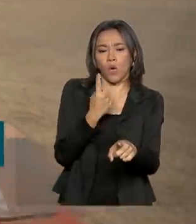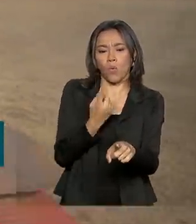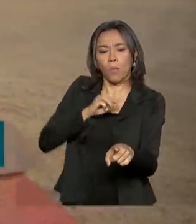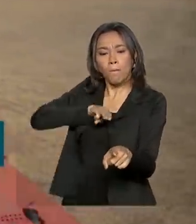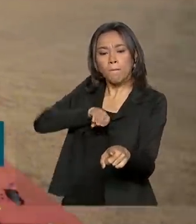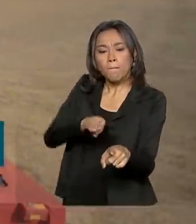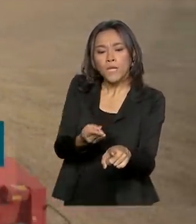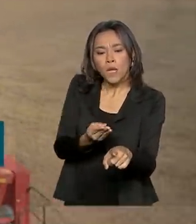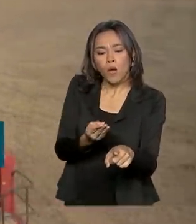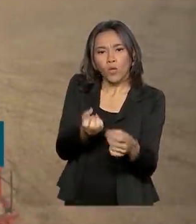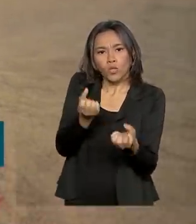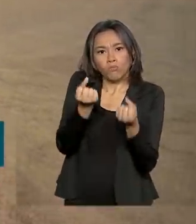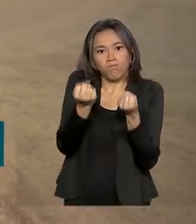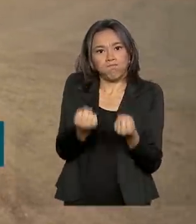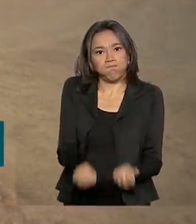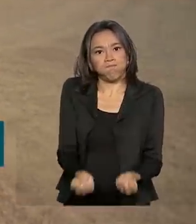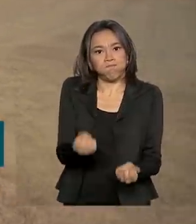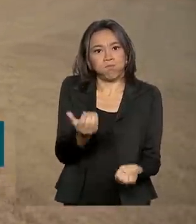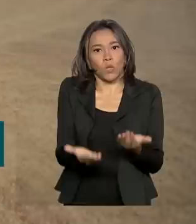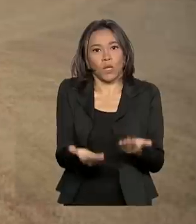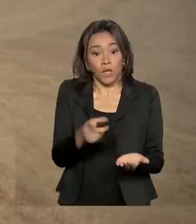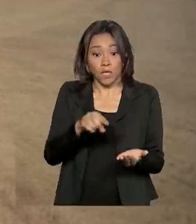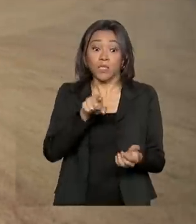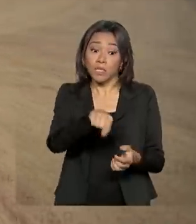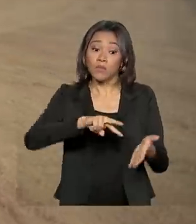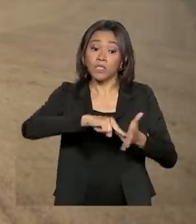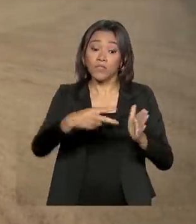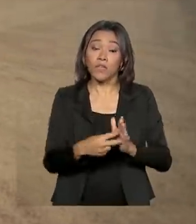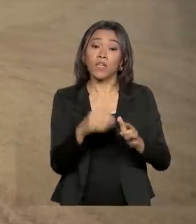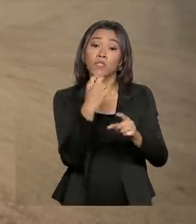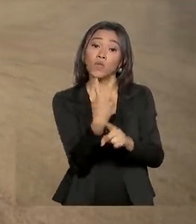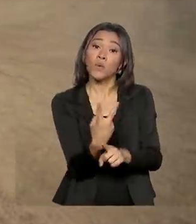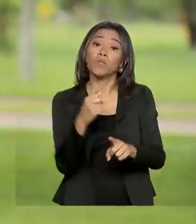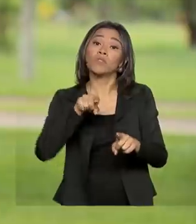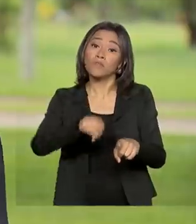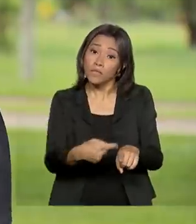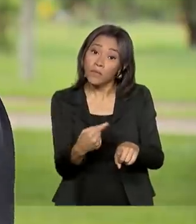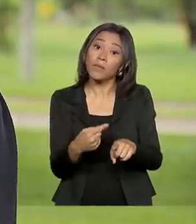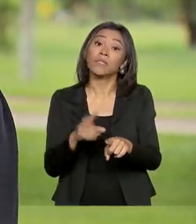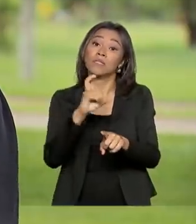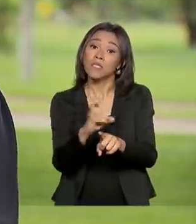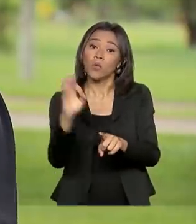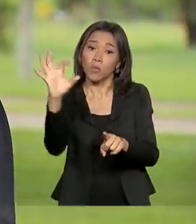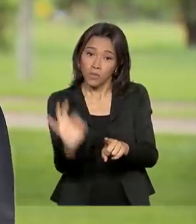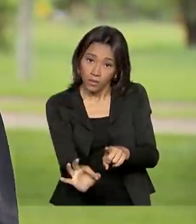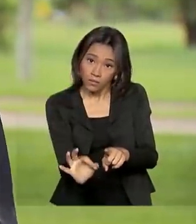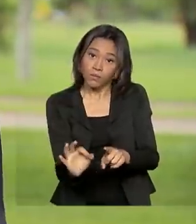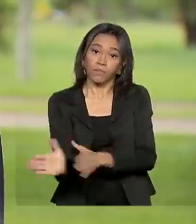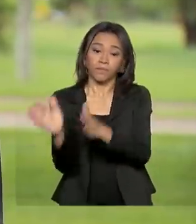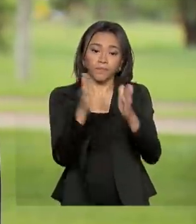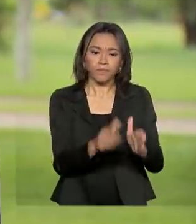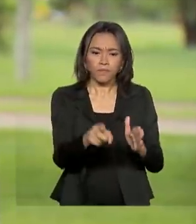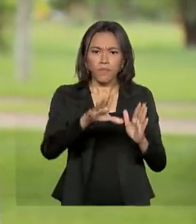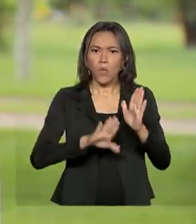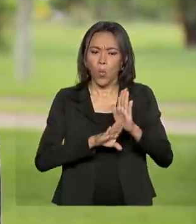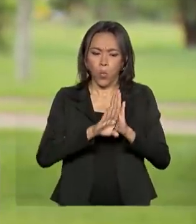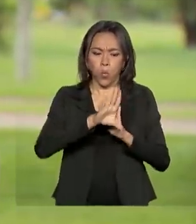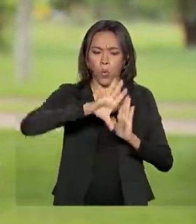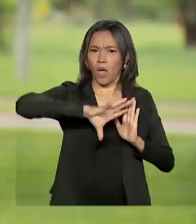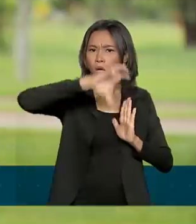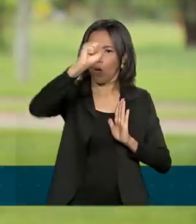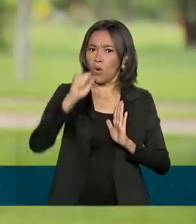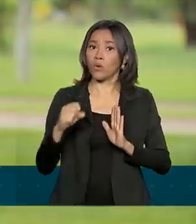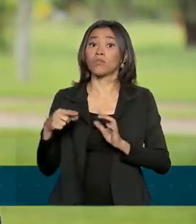toneladas, o que representa 2,5% a mais. Recorde também na previsão do IBGE.